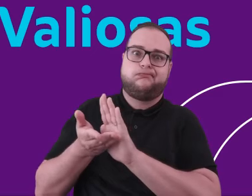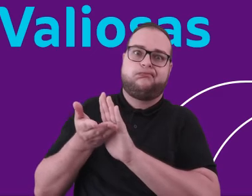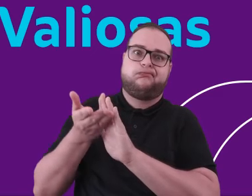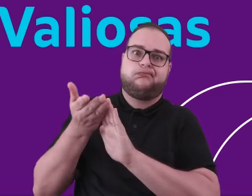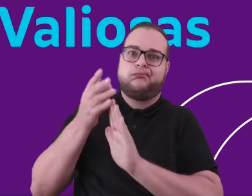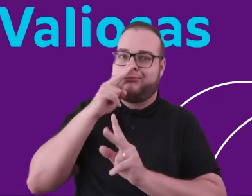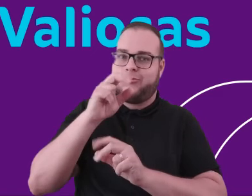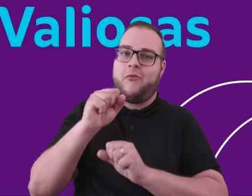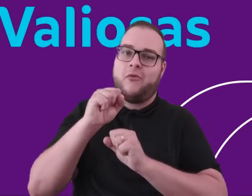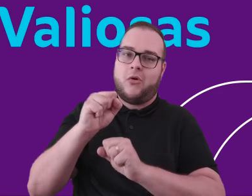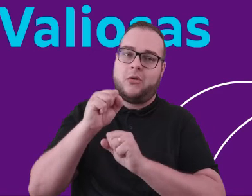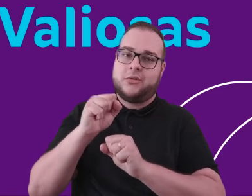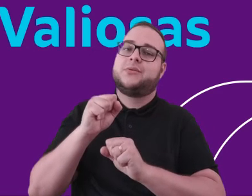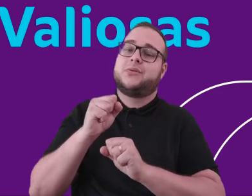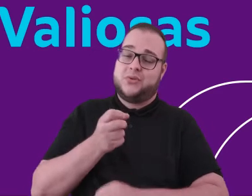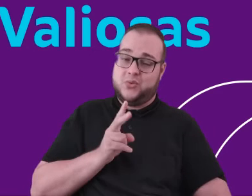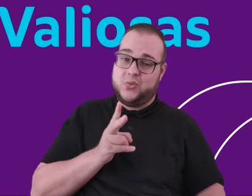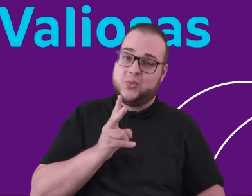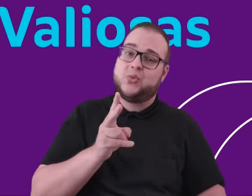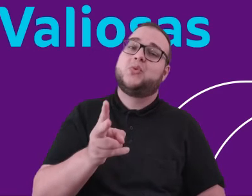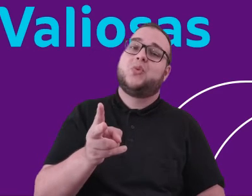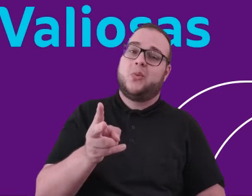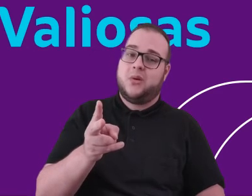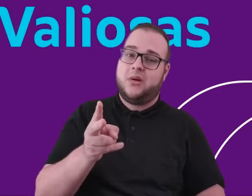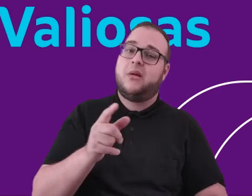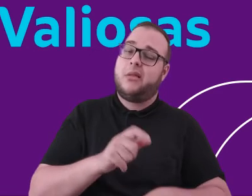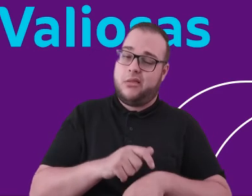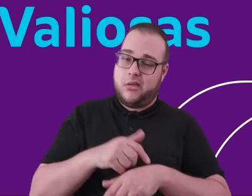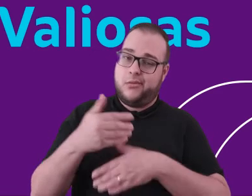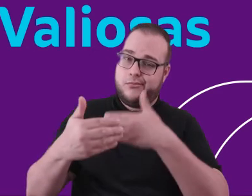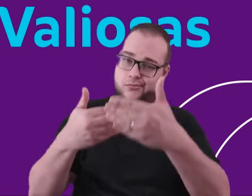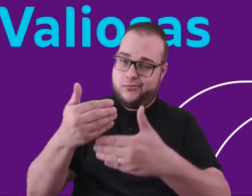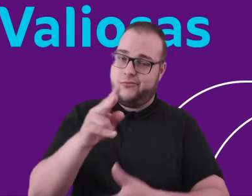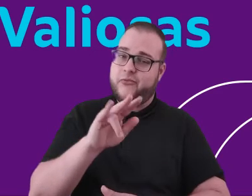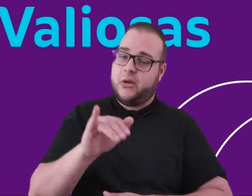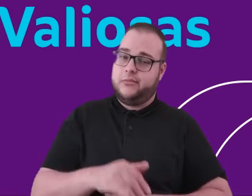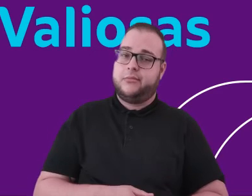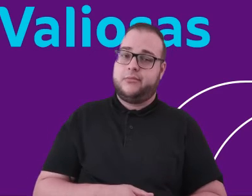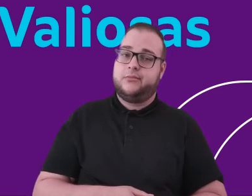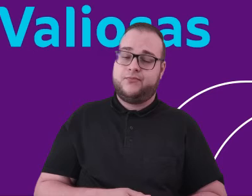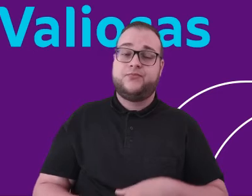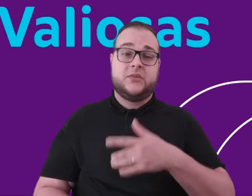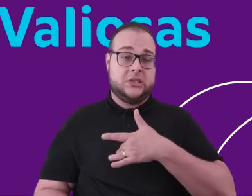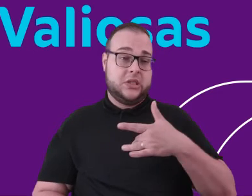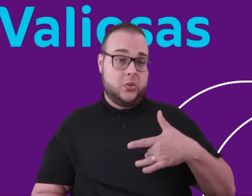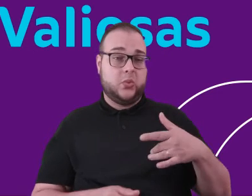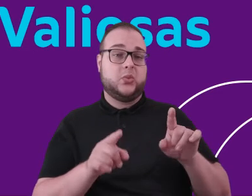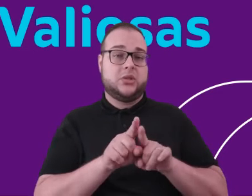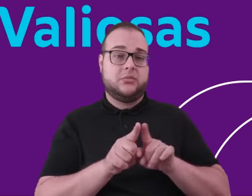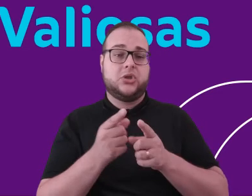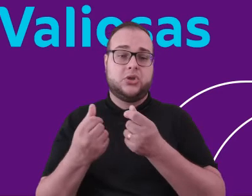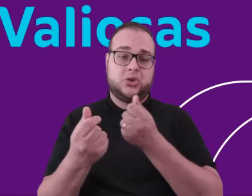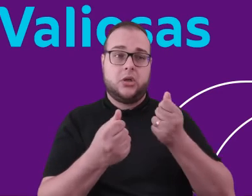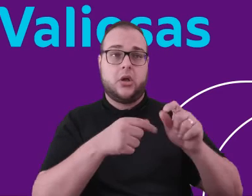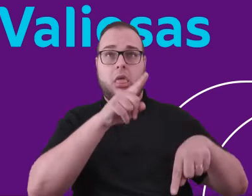relativamente forte e isso tende a continuar por um certo tempo. E não é só na saúde e no valor da taxa